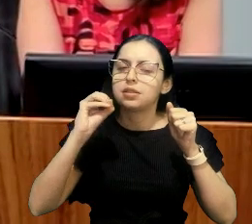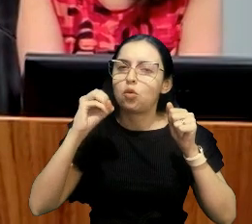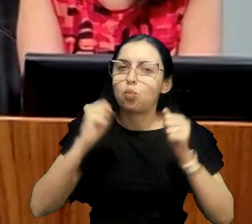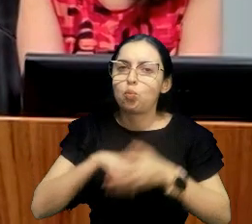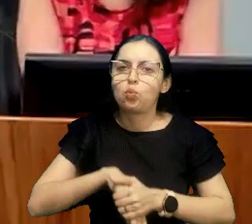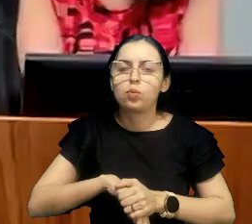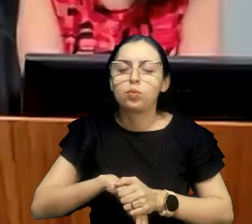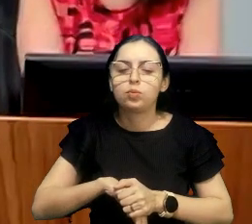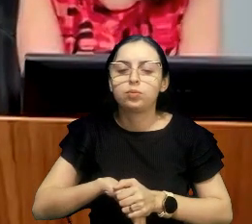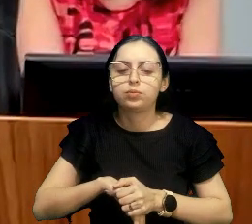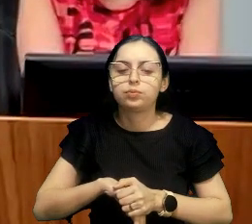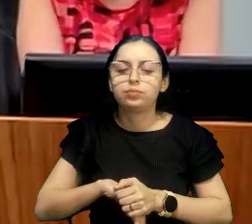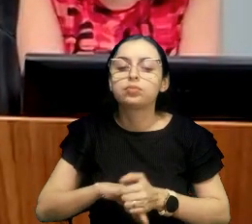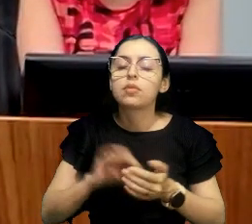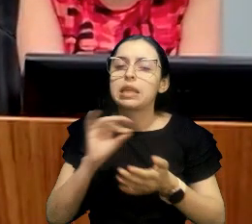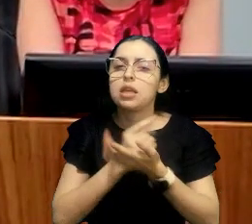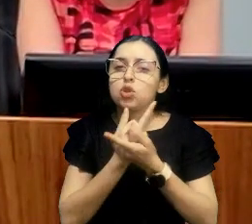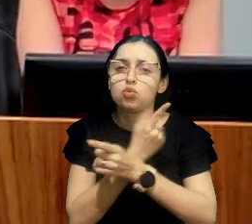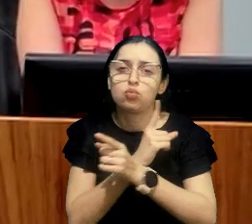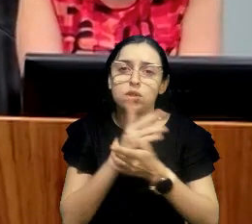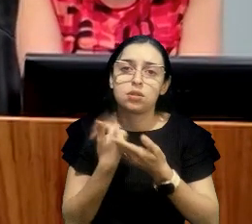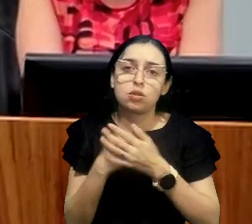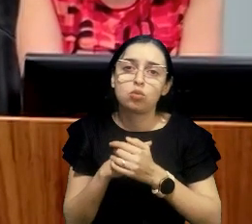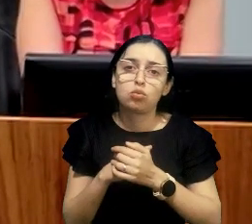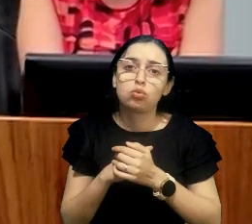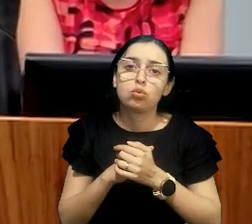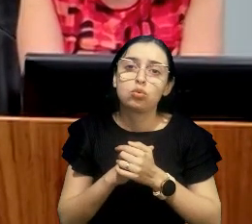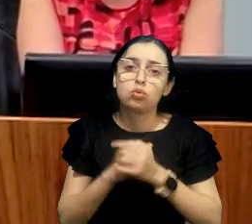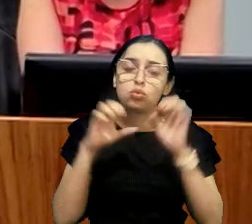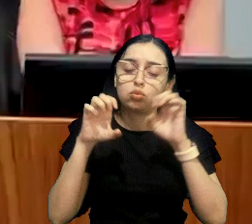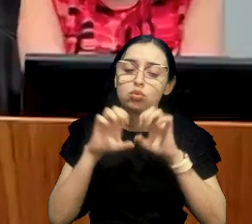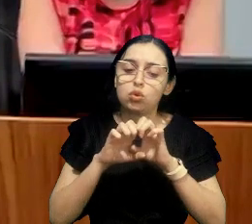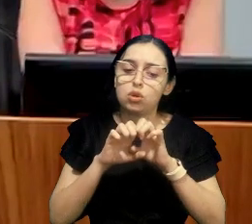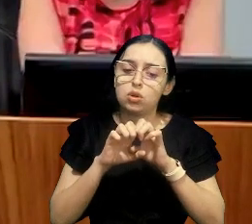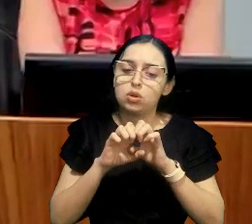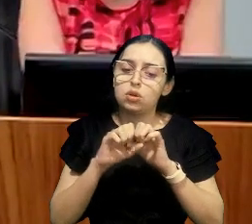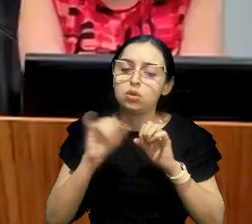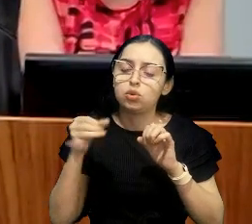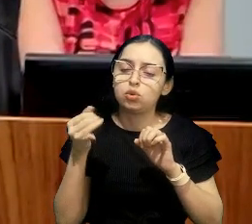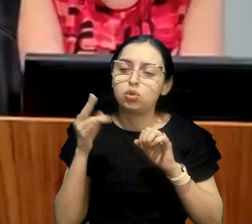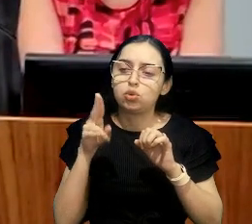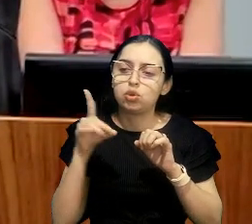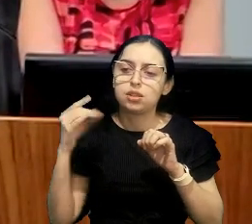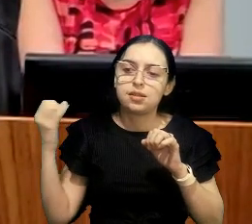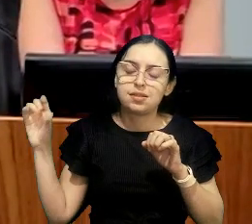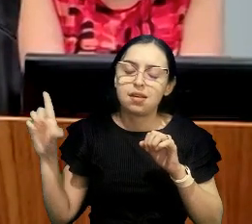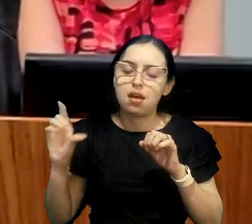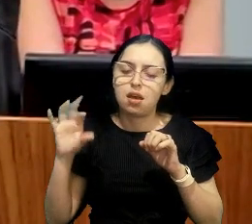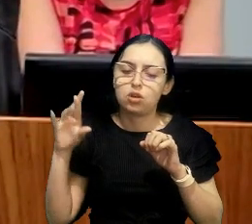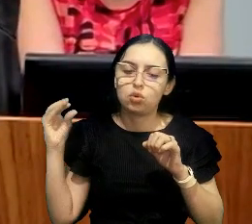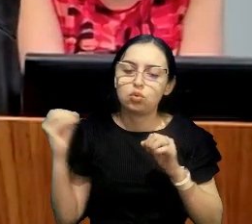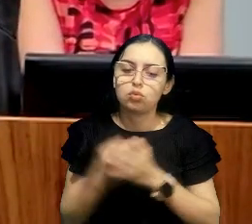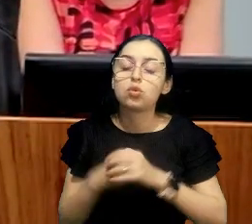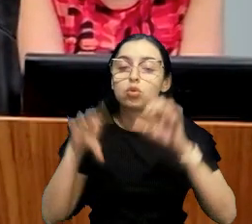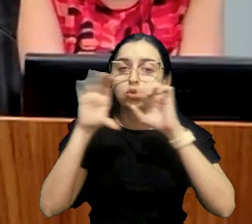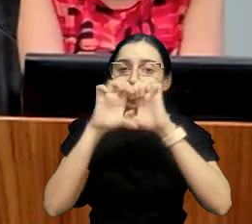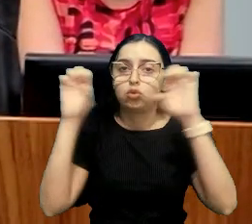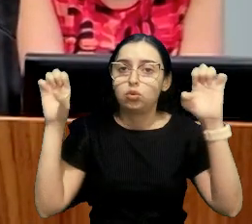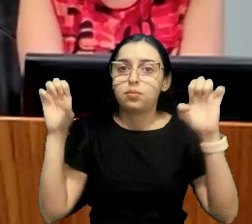afirmar a imprescritibilidade, o judiciário, o Supremo, foi no caso de reparação geral,